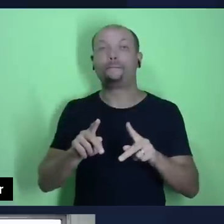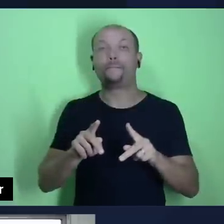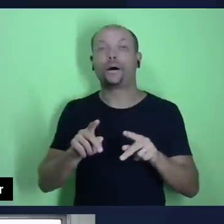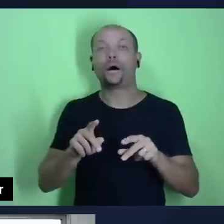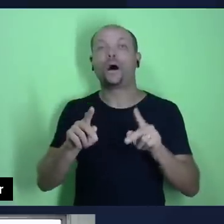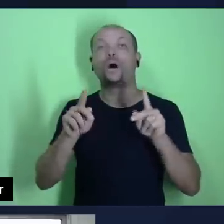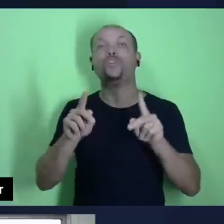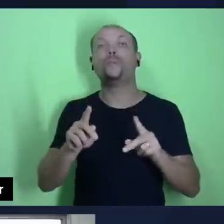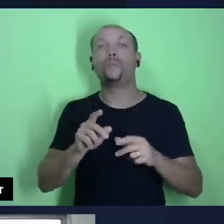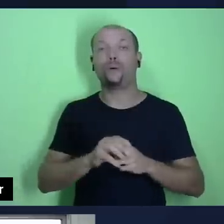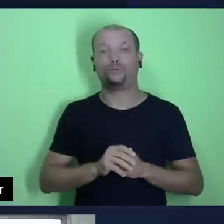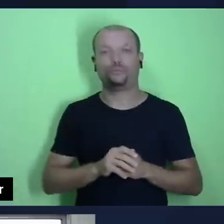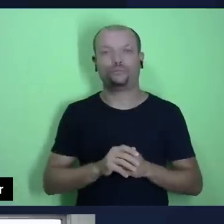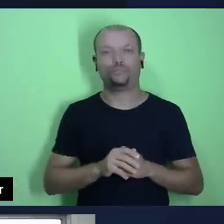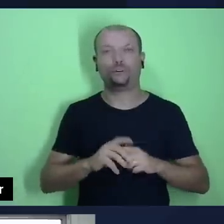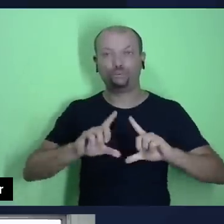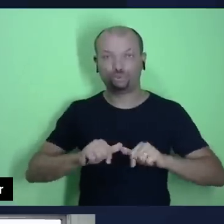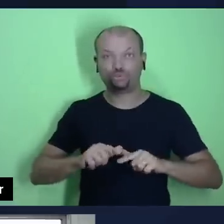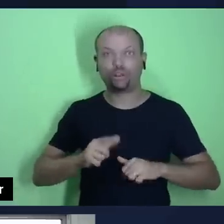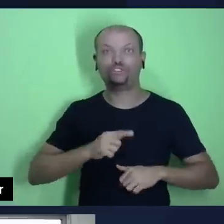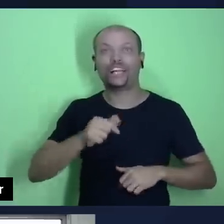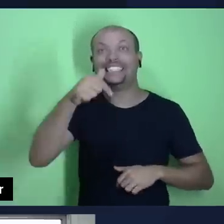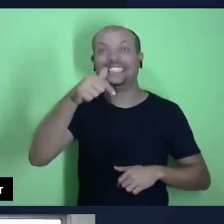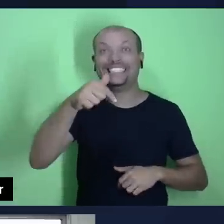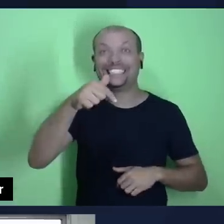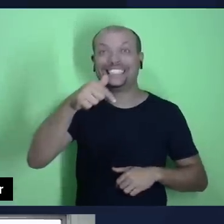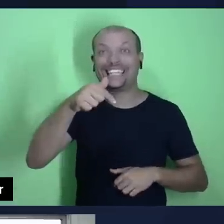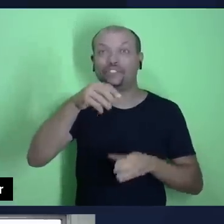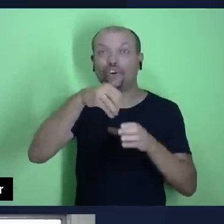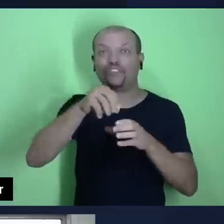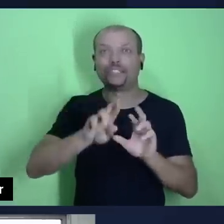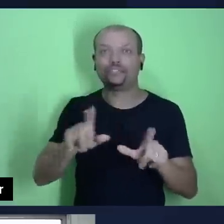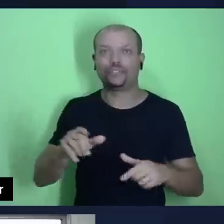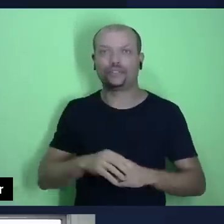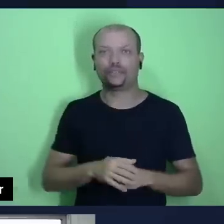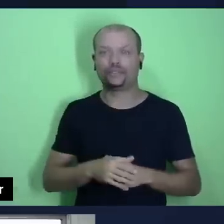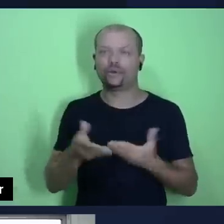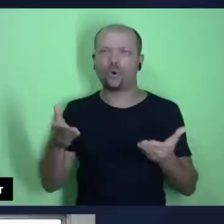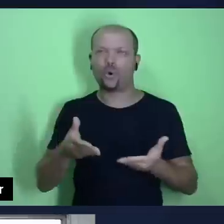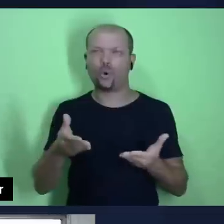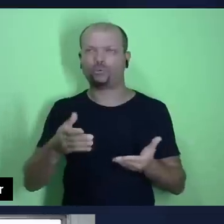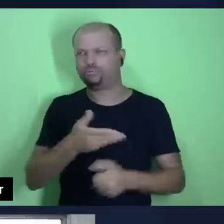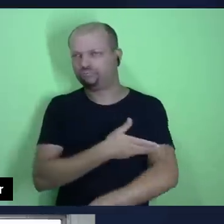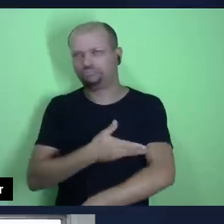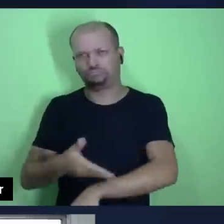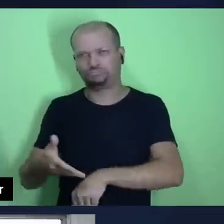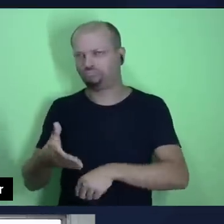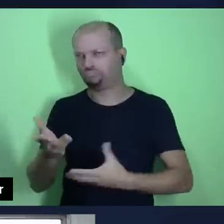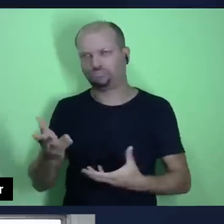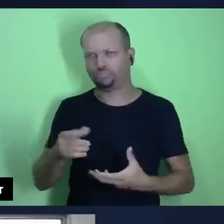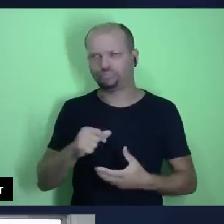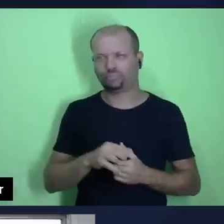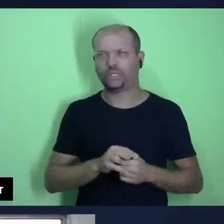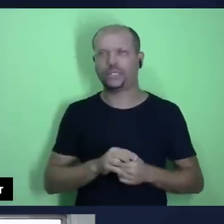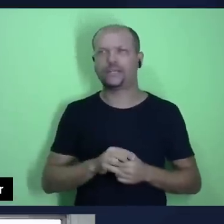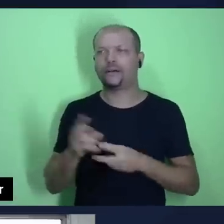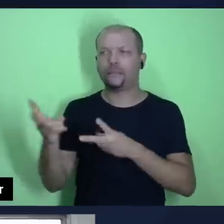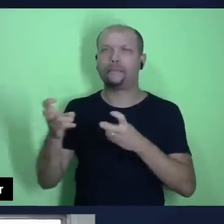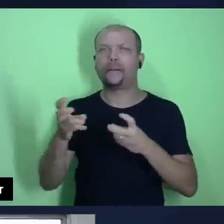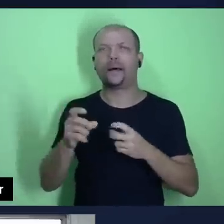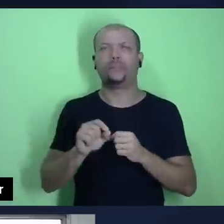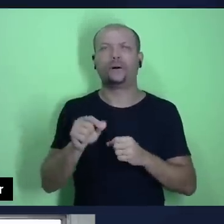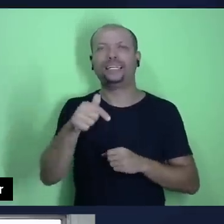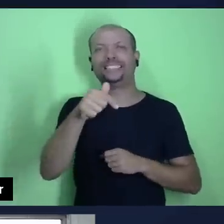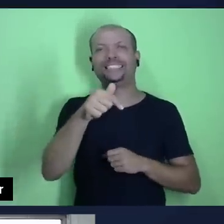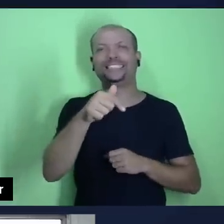de ofertas. Sete tipos de ofertas. Hoje, no dia a dia da igreja de 27º dia, a gente percebe que daqueles sete